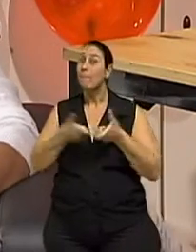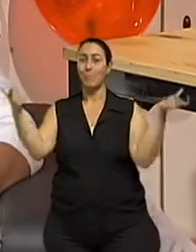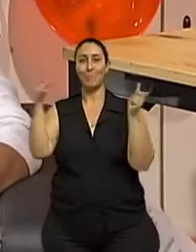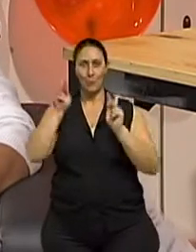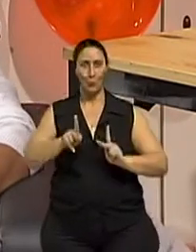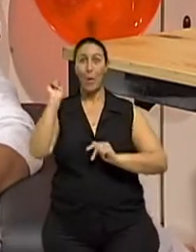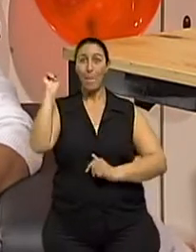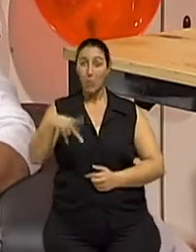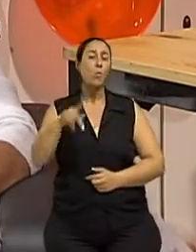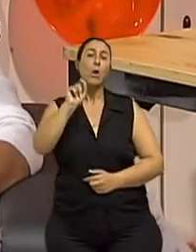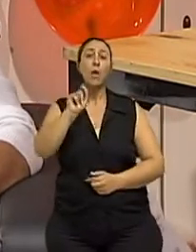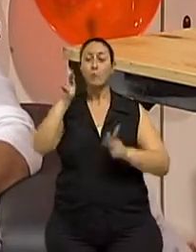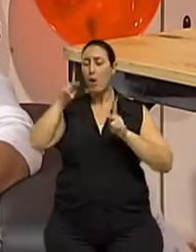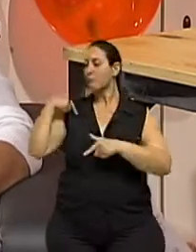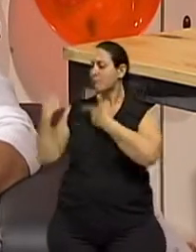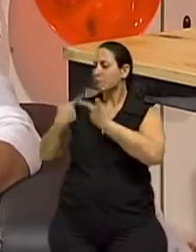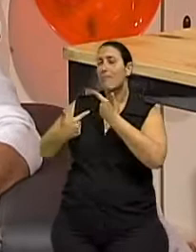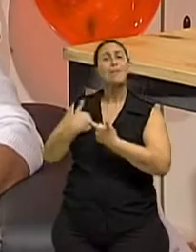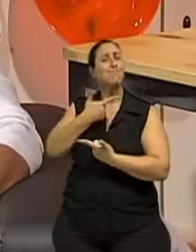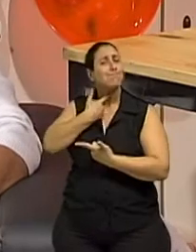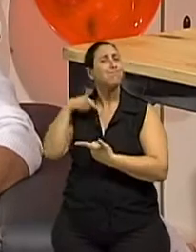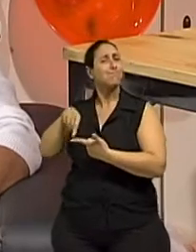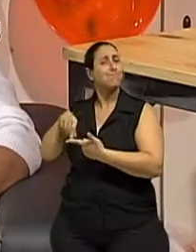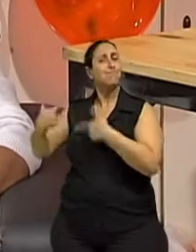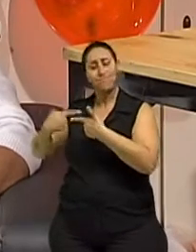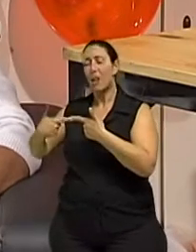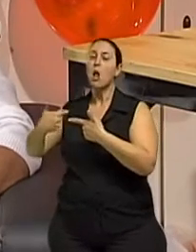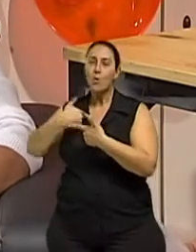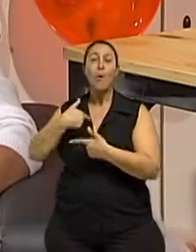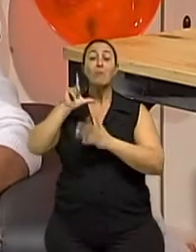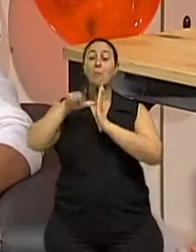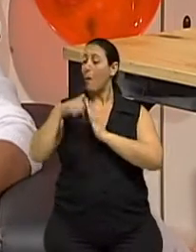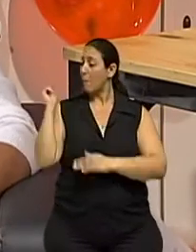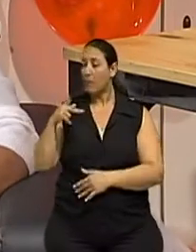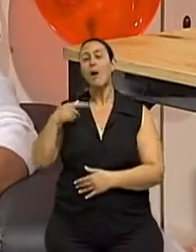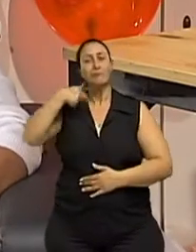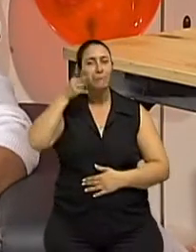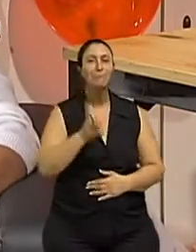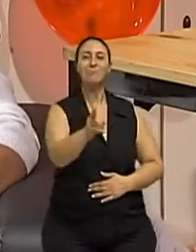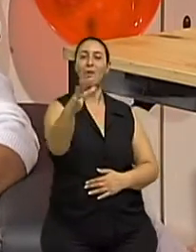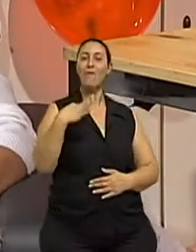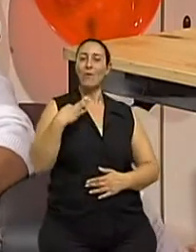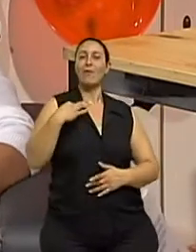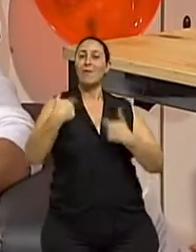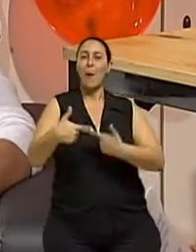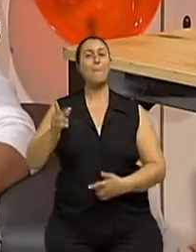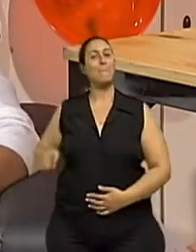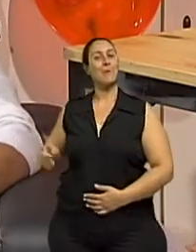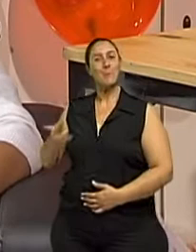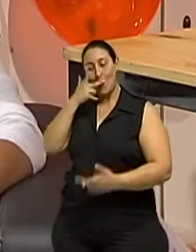relacionada ao trabalho, e a pessoa dá sequência a isto. E o voluntariado possibilita que